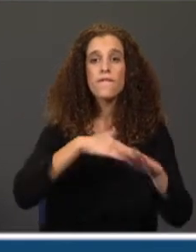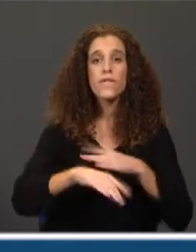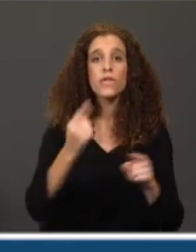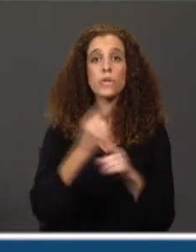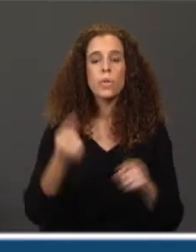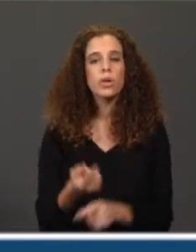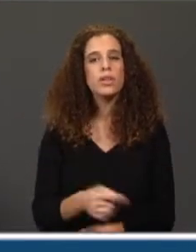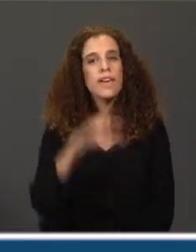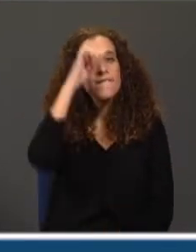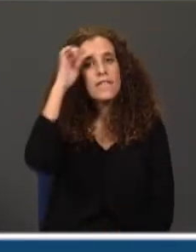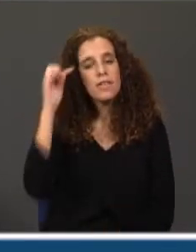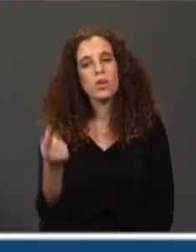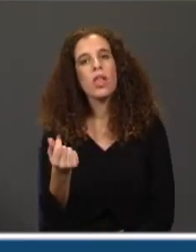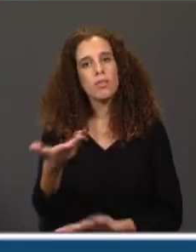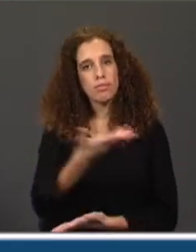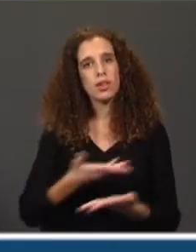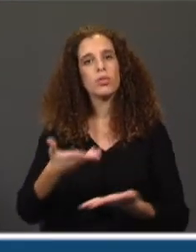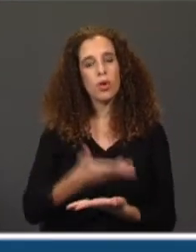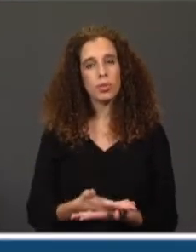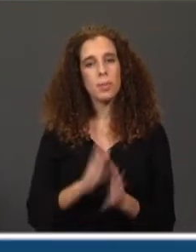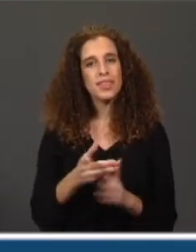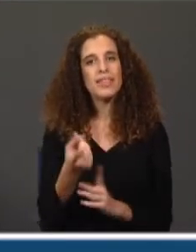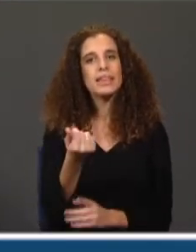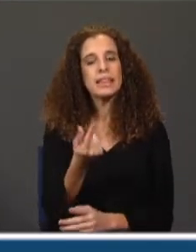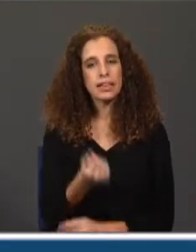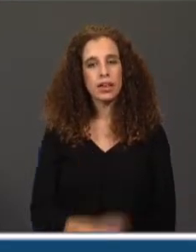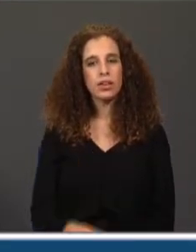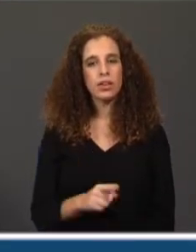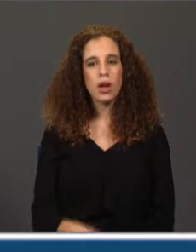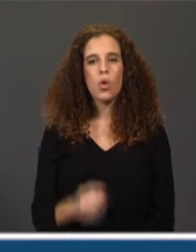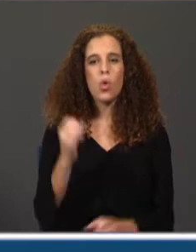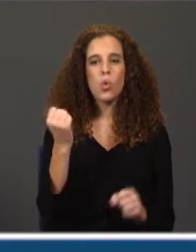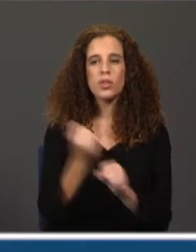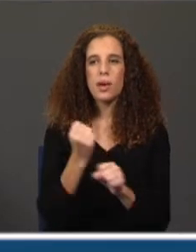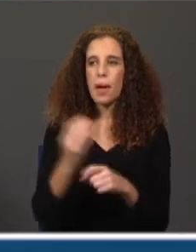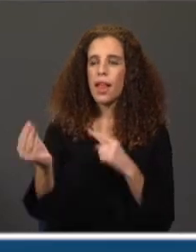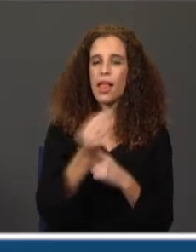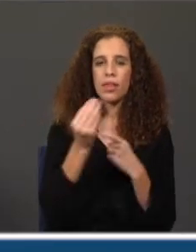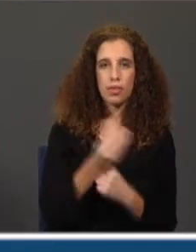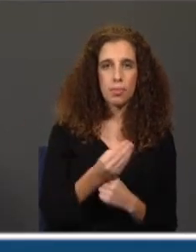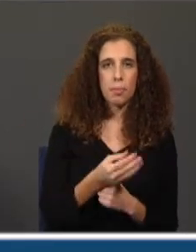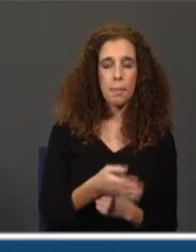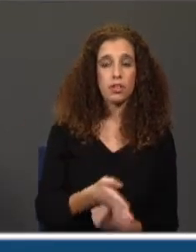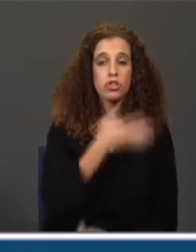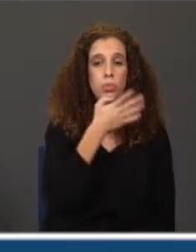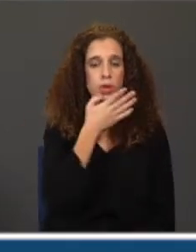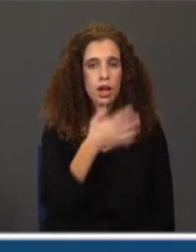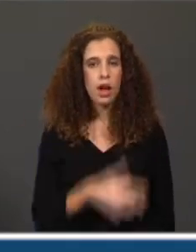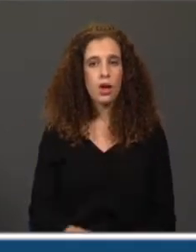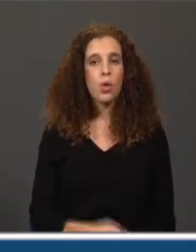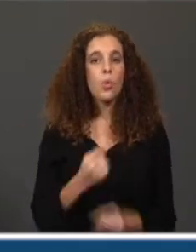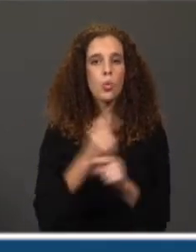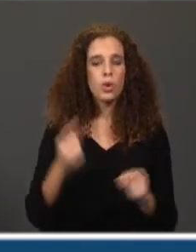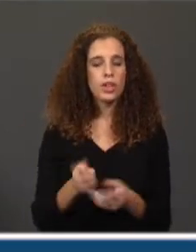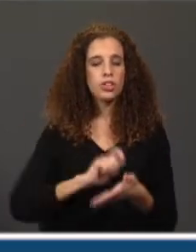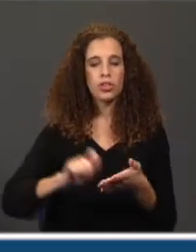dificuldades económicas. A resposta possível? Lobo Antunes usa a expressão um trabalho alimentar para se referir ao motivo que o levou a escrever crónicas,